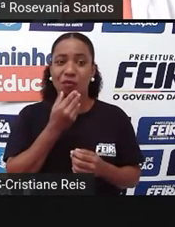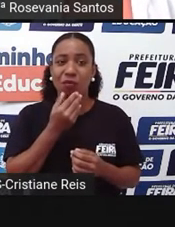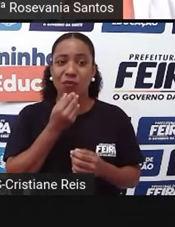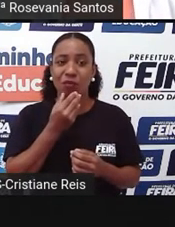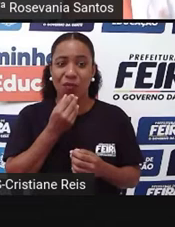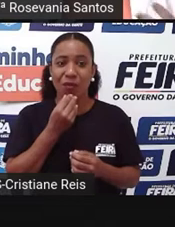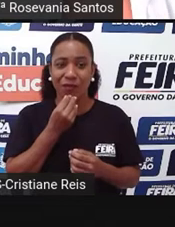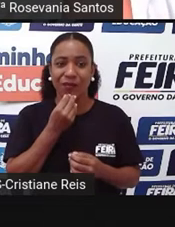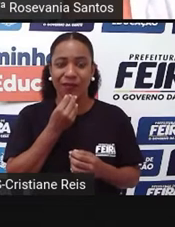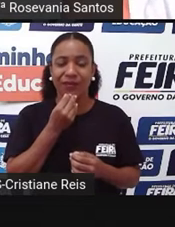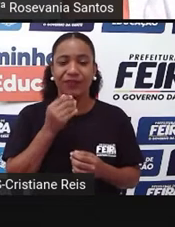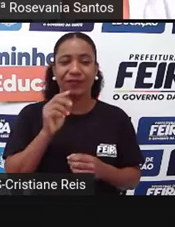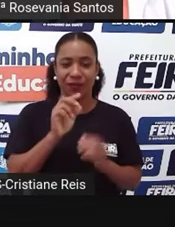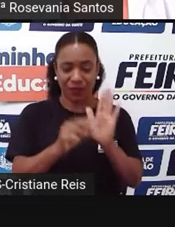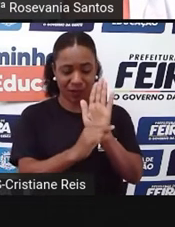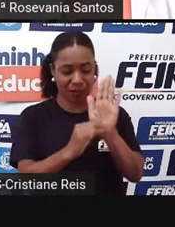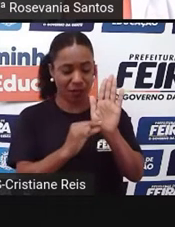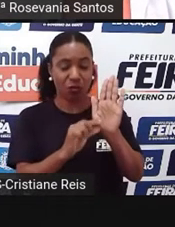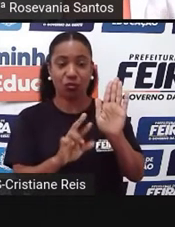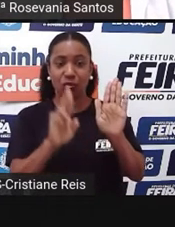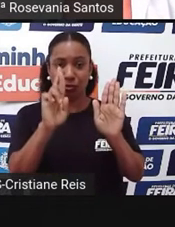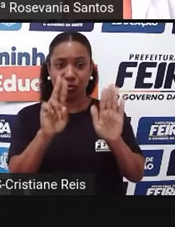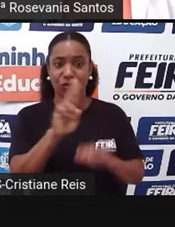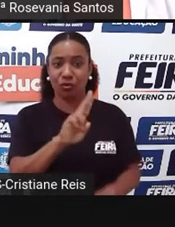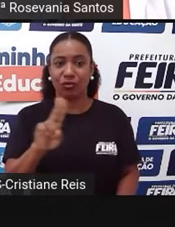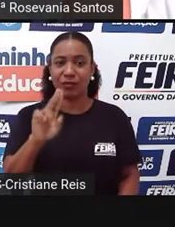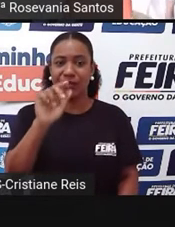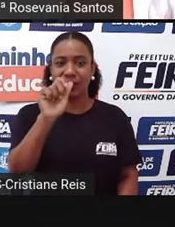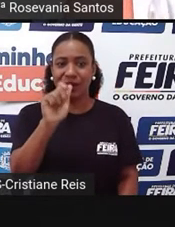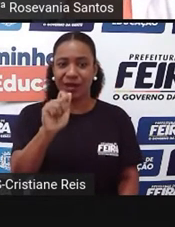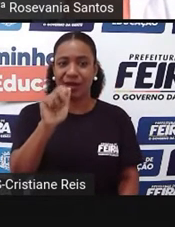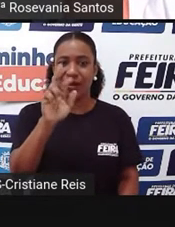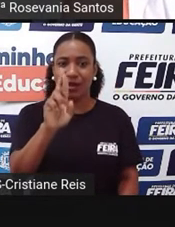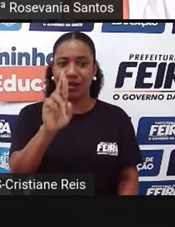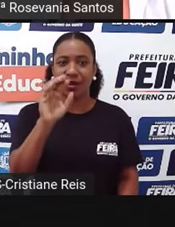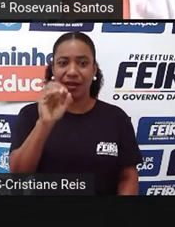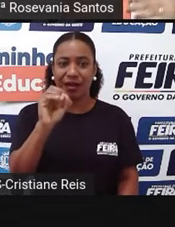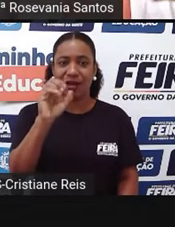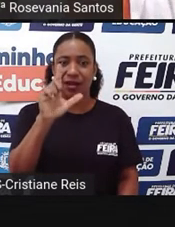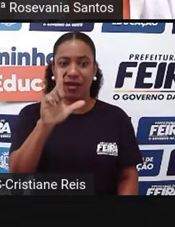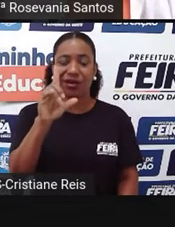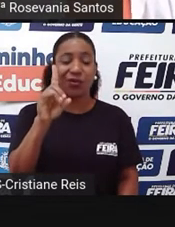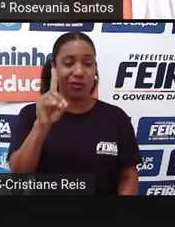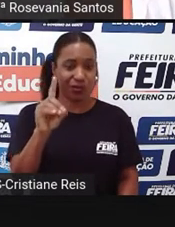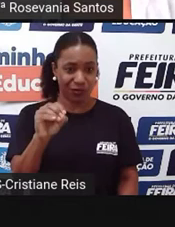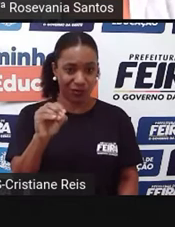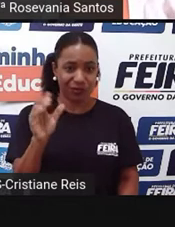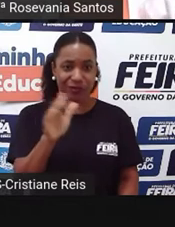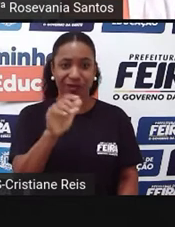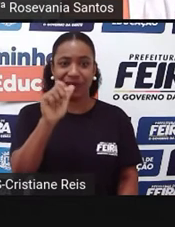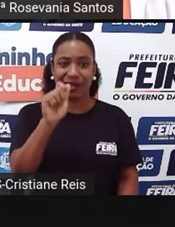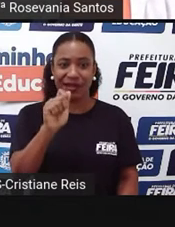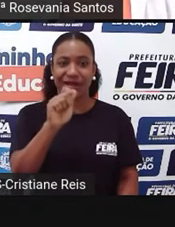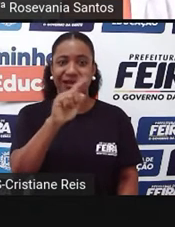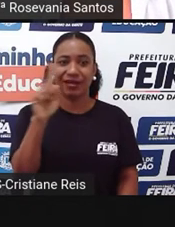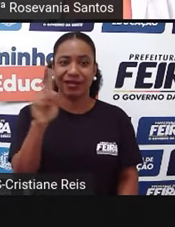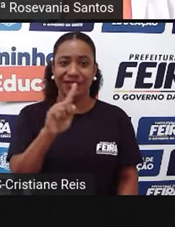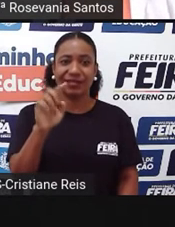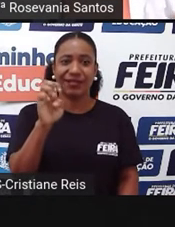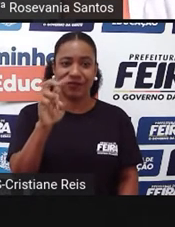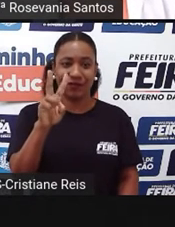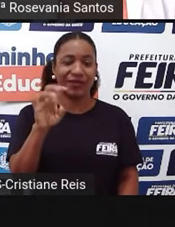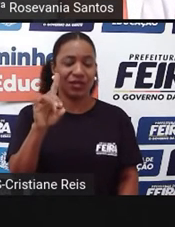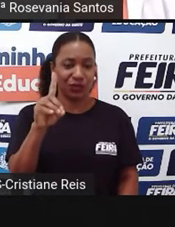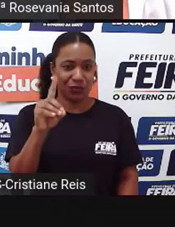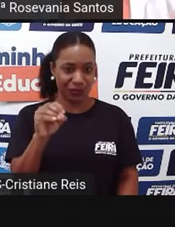Para a gente chegar a estudar o mapa, claro, como eu já falei em outros momentos, que essa linha, ela não